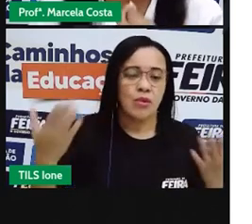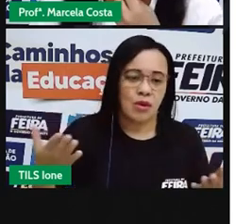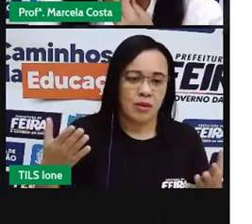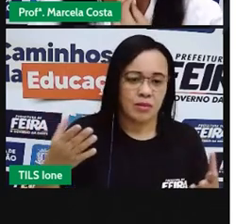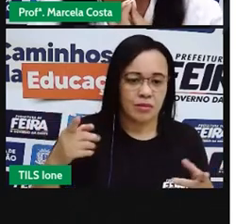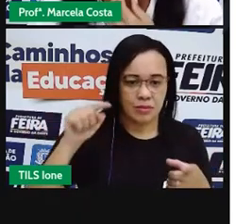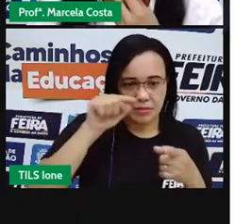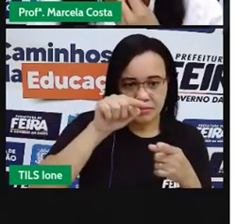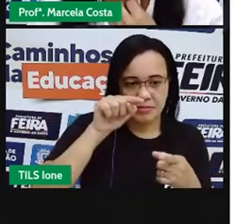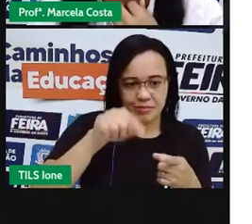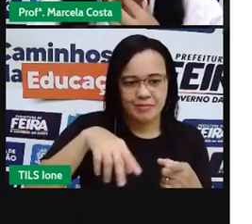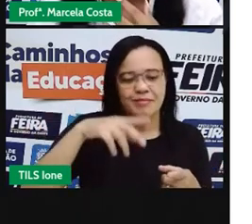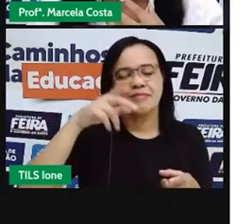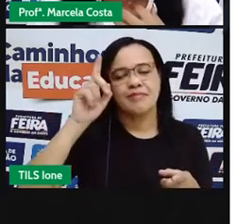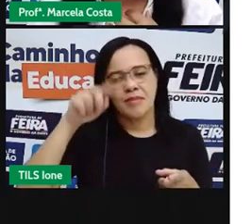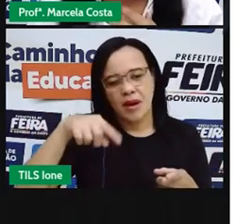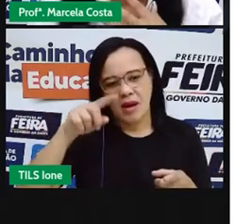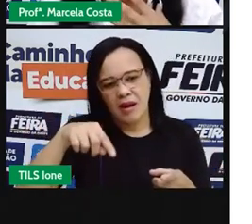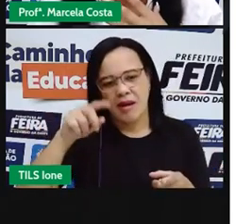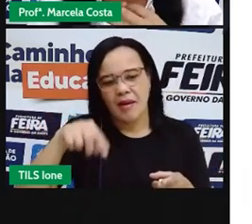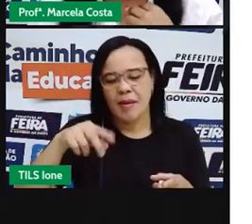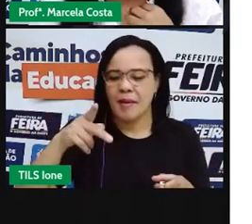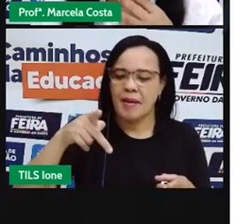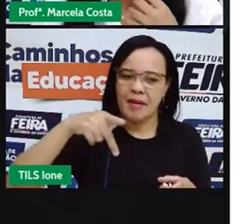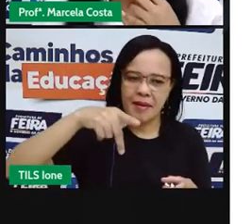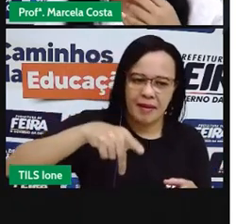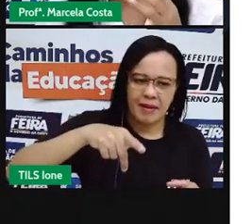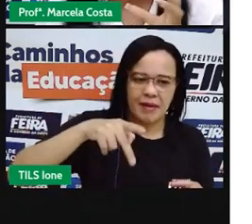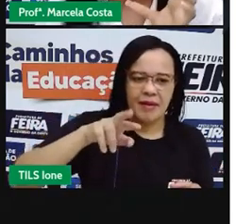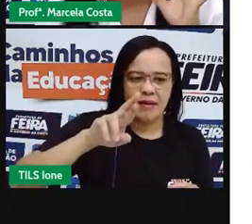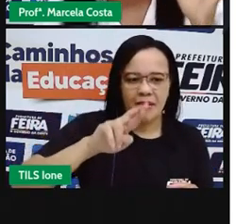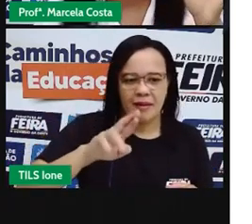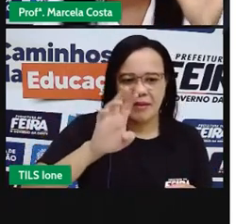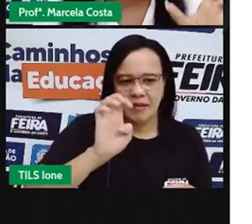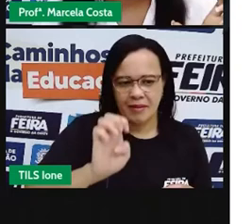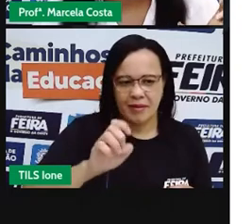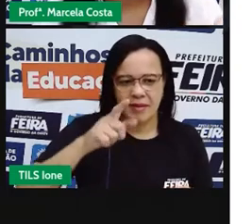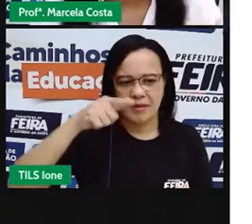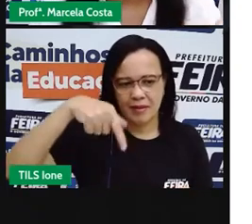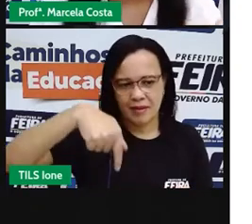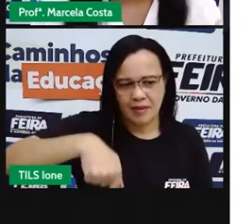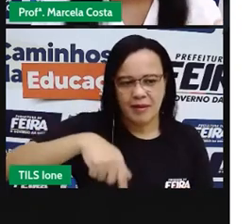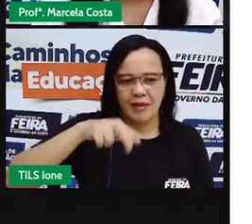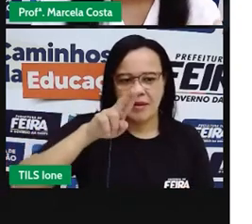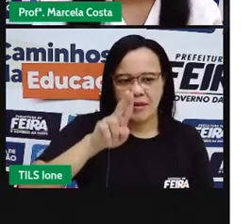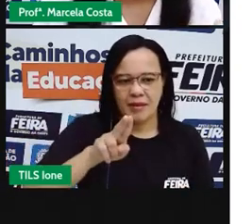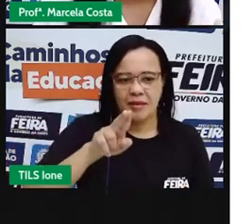vai falando a fila, você quer saber se ela é uma palavra menor.